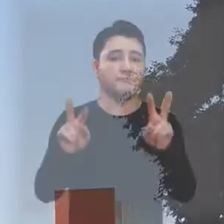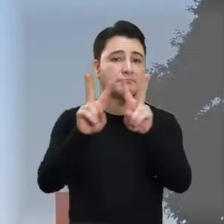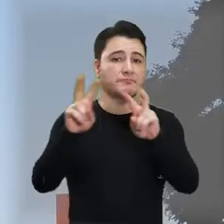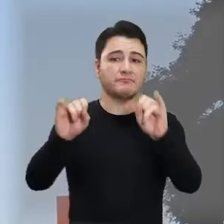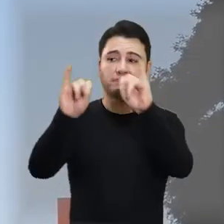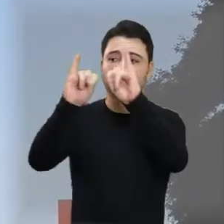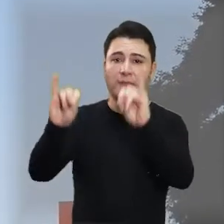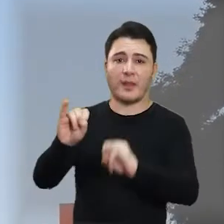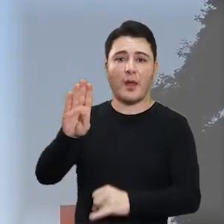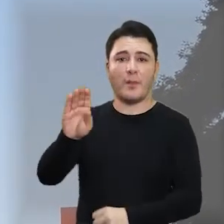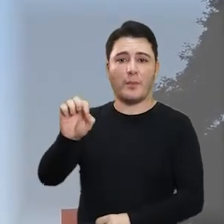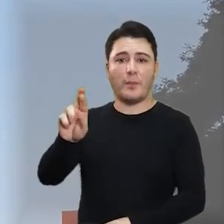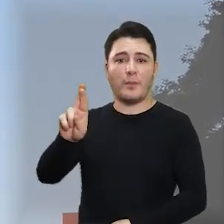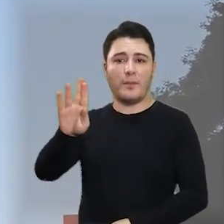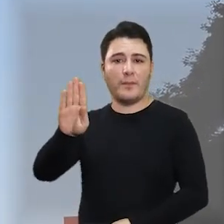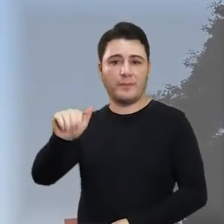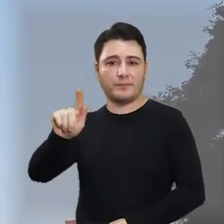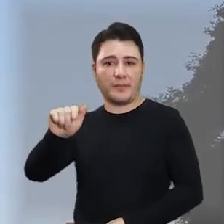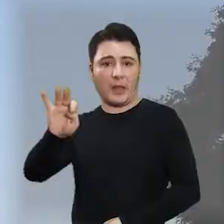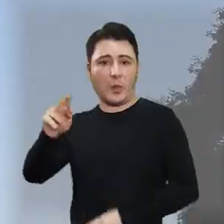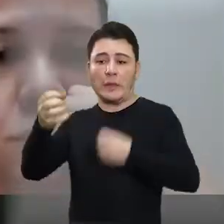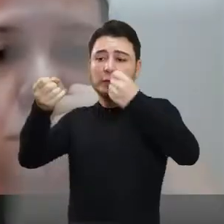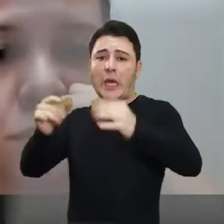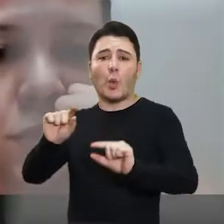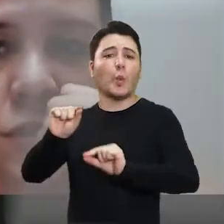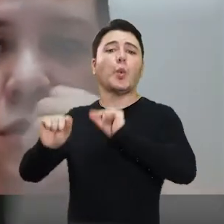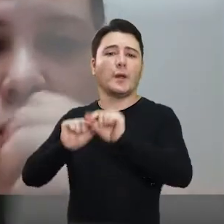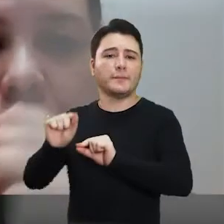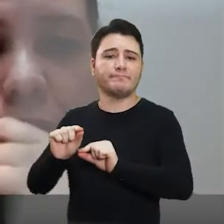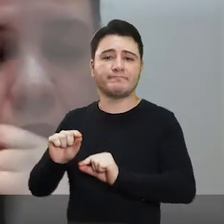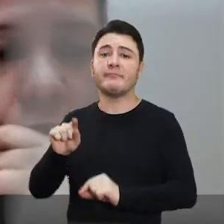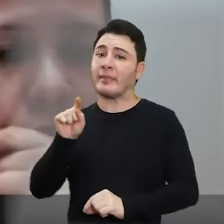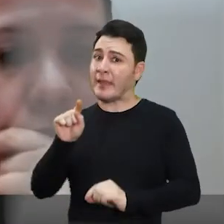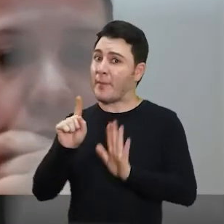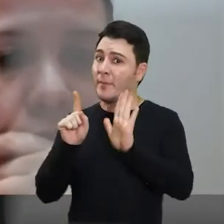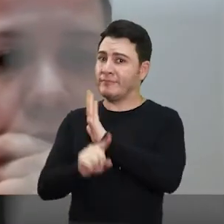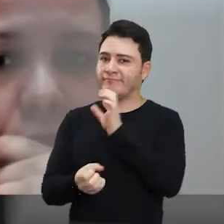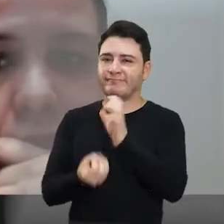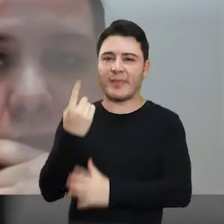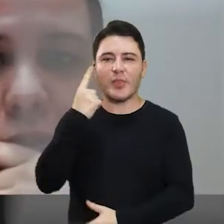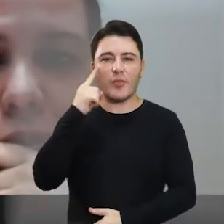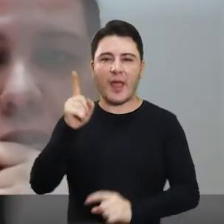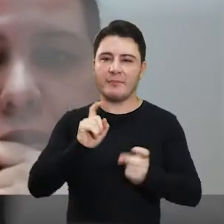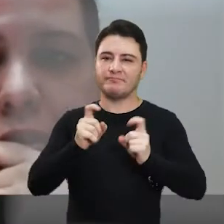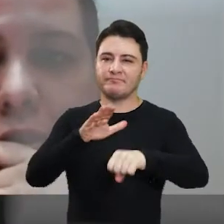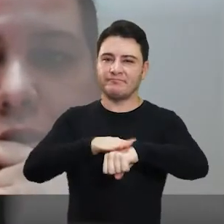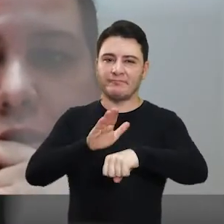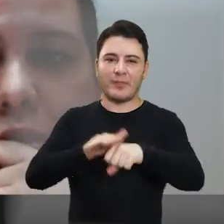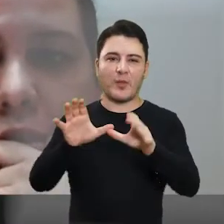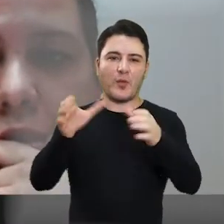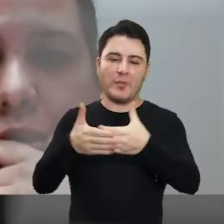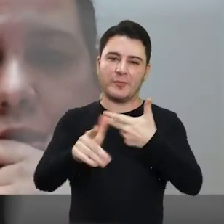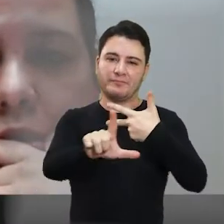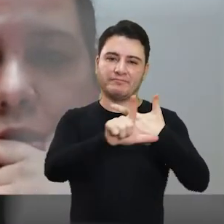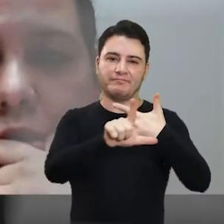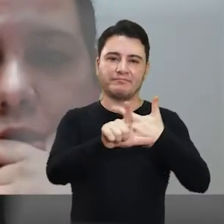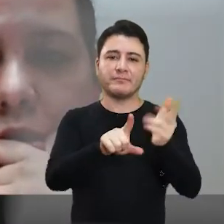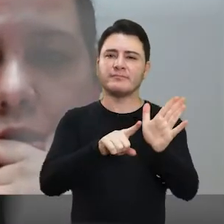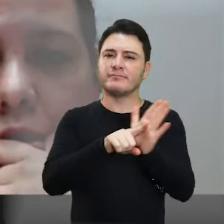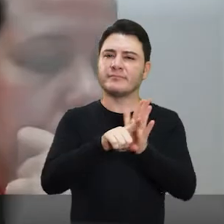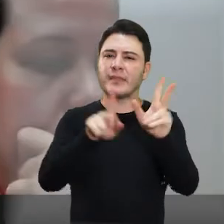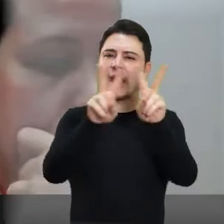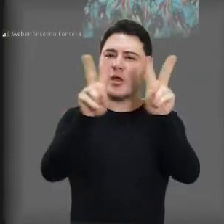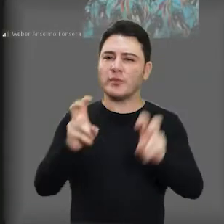O que o caso Borba Gato nos diz? Esse questionamento foi tema da mesa redonda realizada pela Comissão